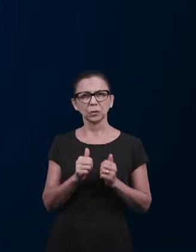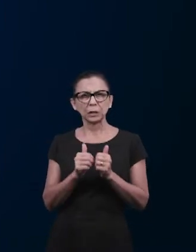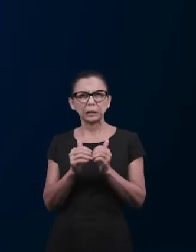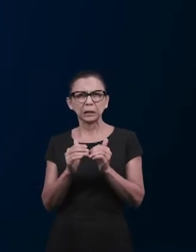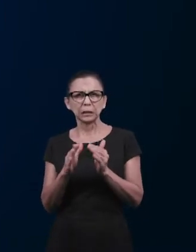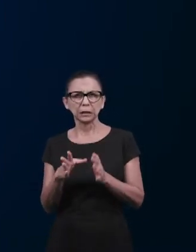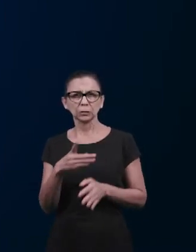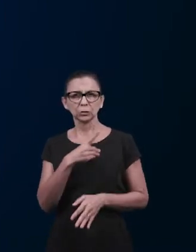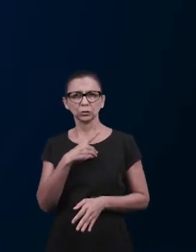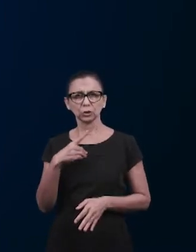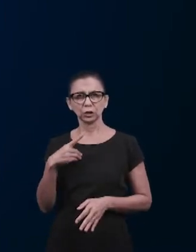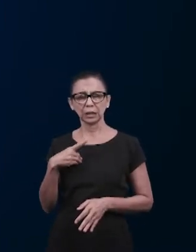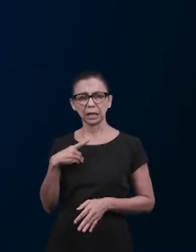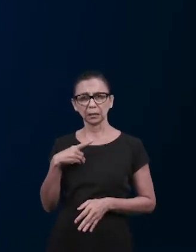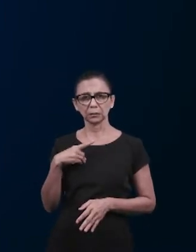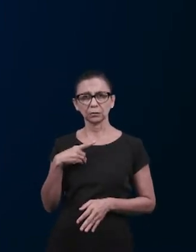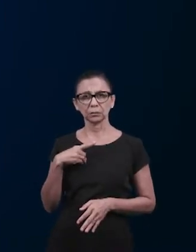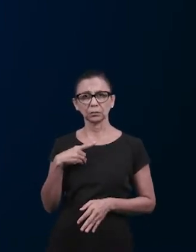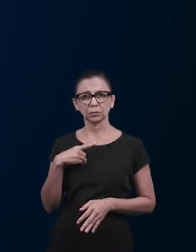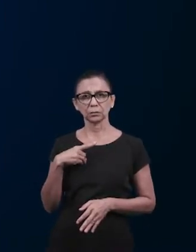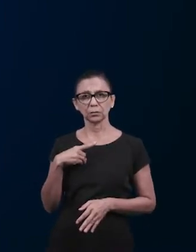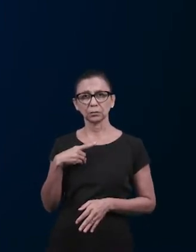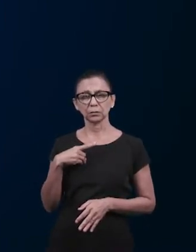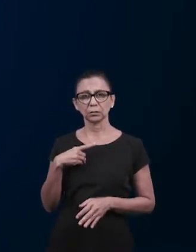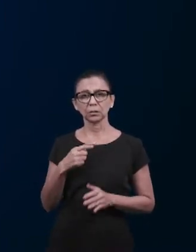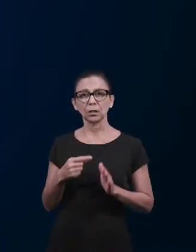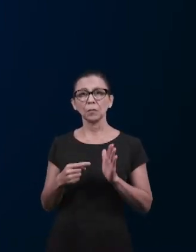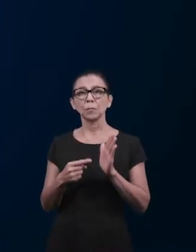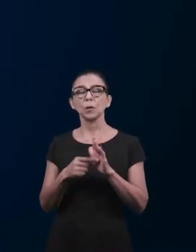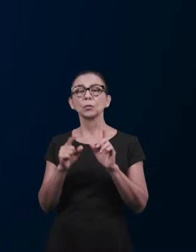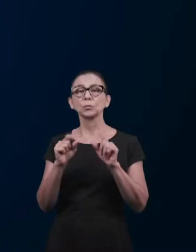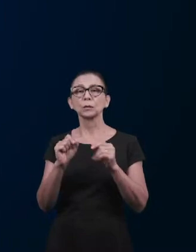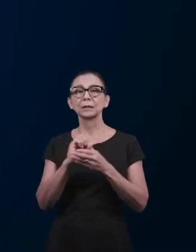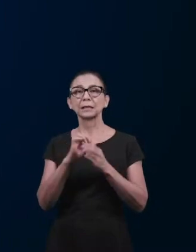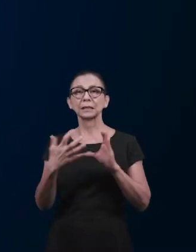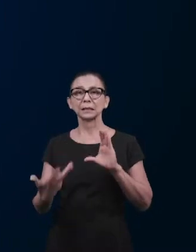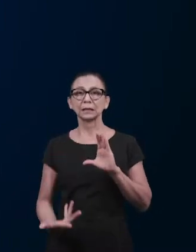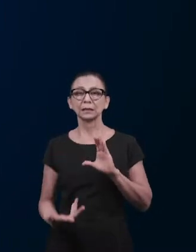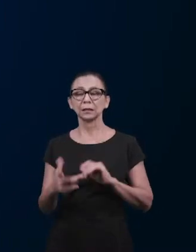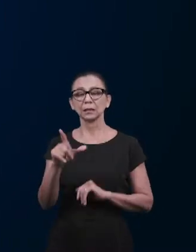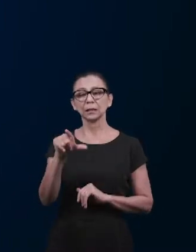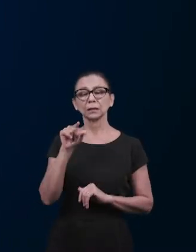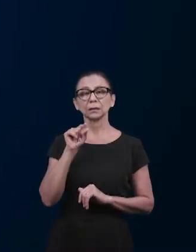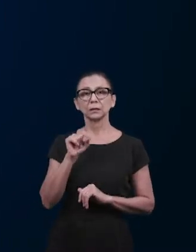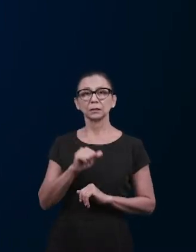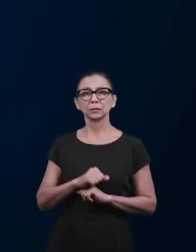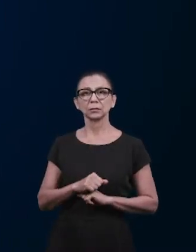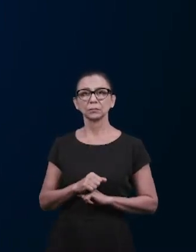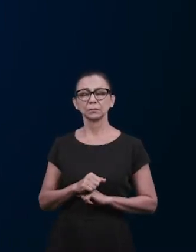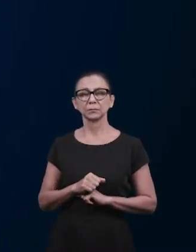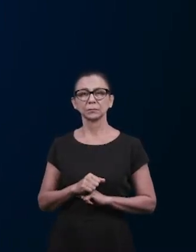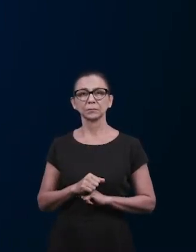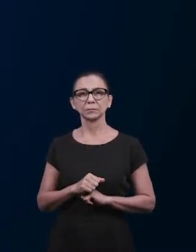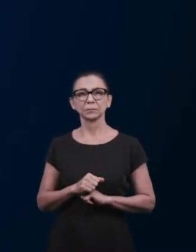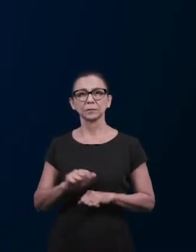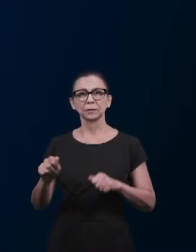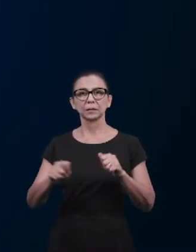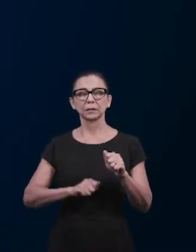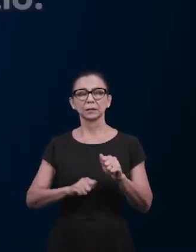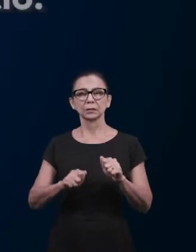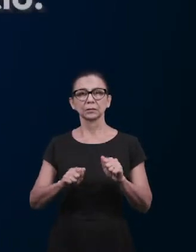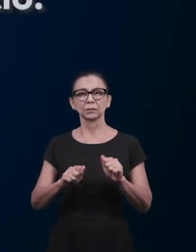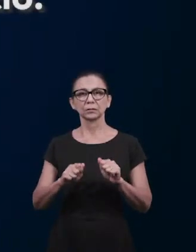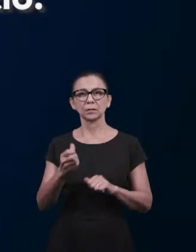Cite os requisitos para a escolha. Em Atos seis, versículo três, diz o